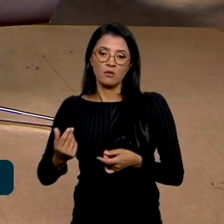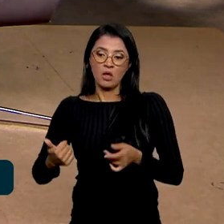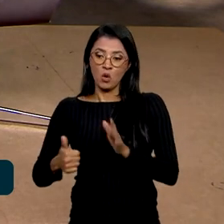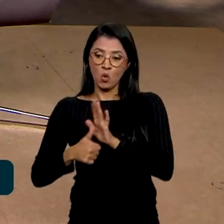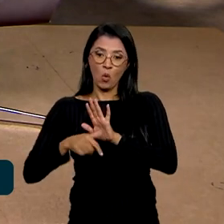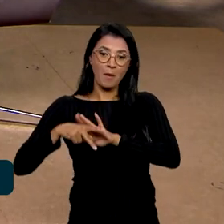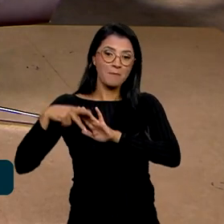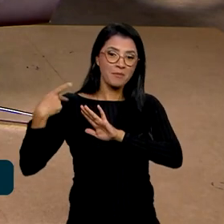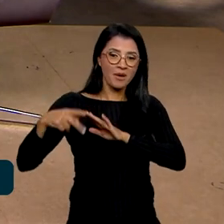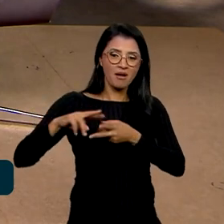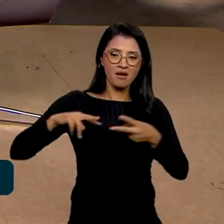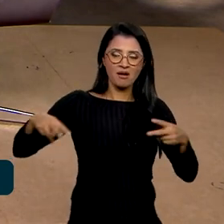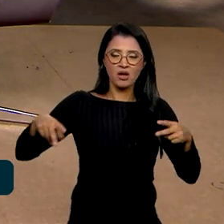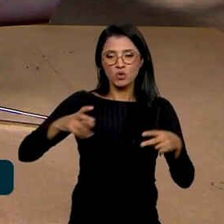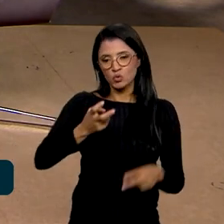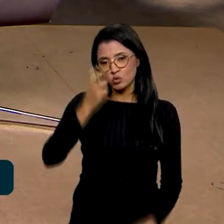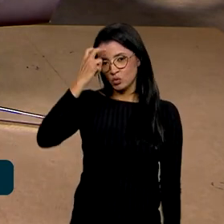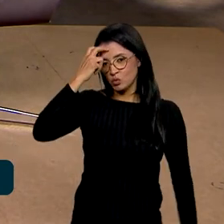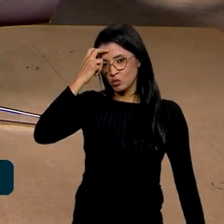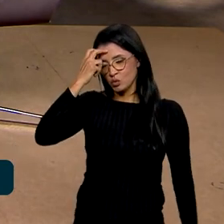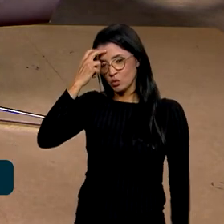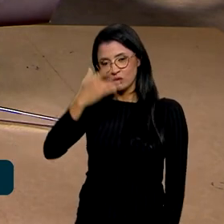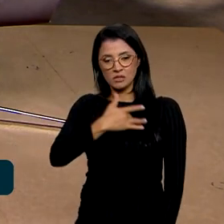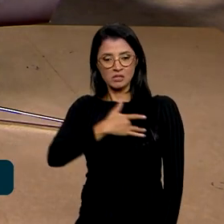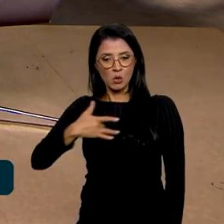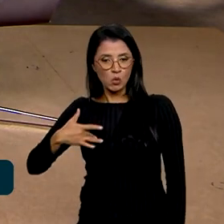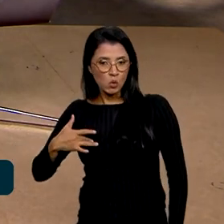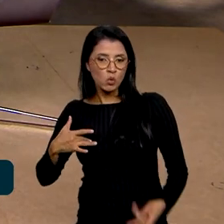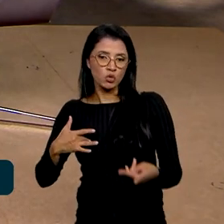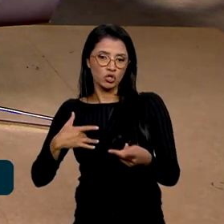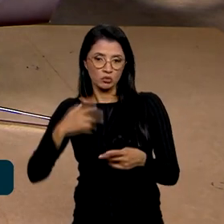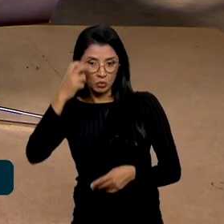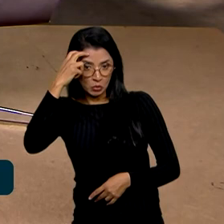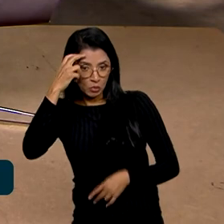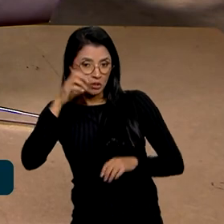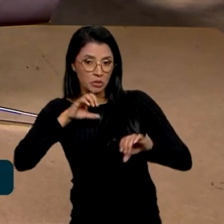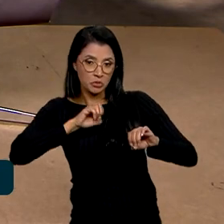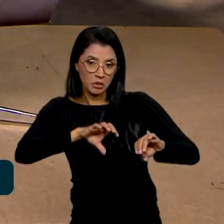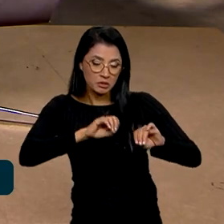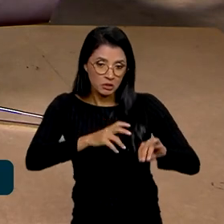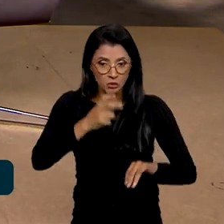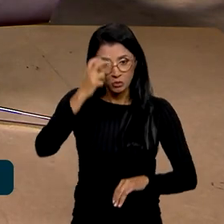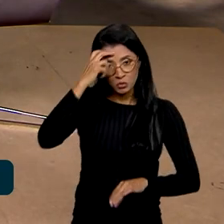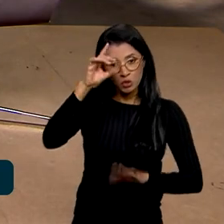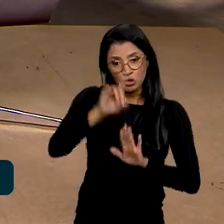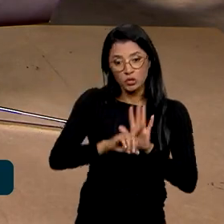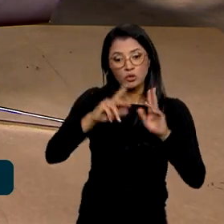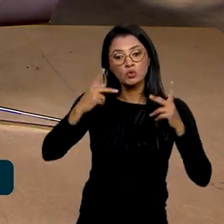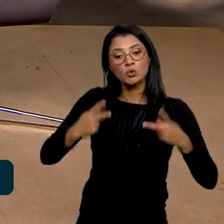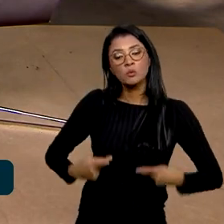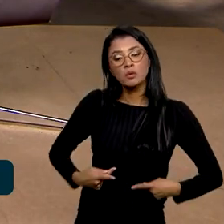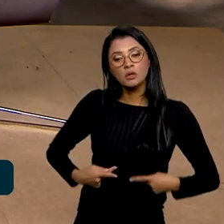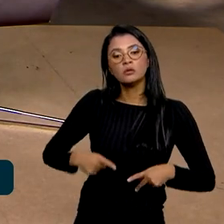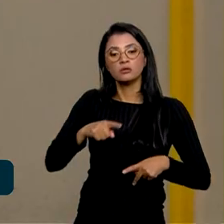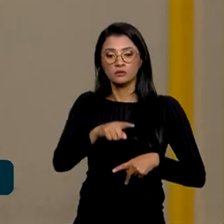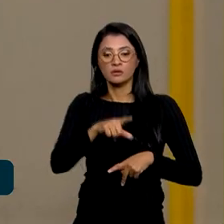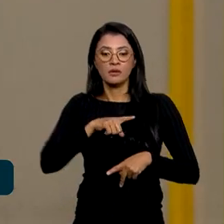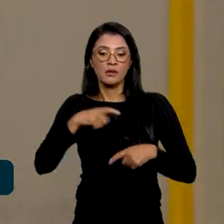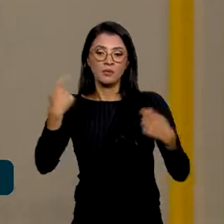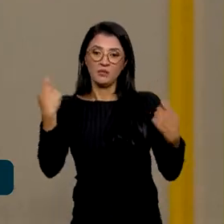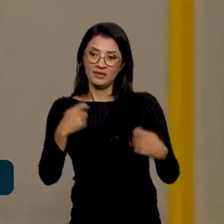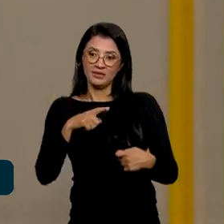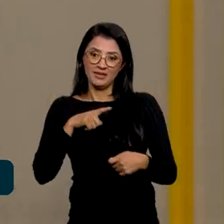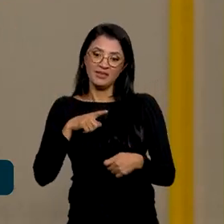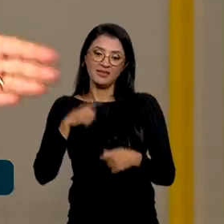e saúde, cultura e educação, cultura e direitos humanos. Vai ter um pontão que é cultura e direitos humanos.